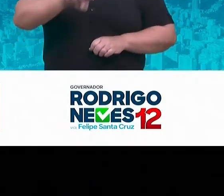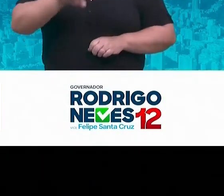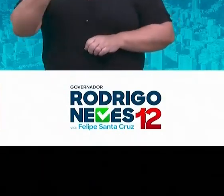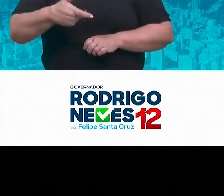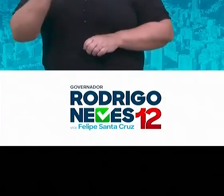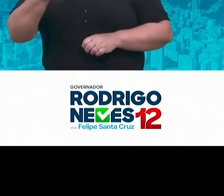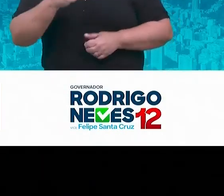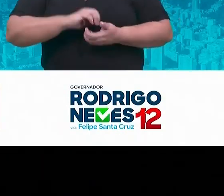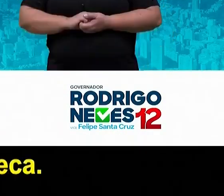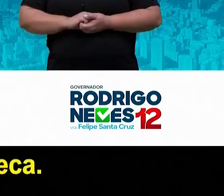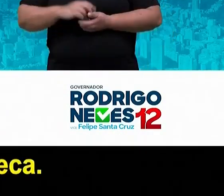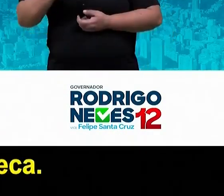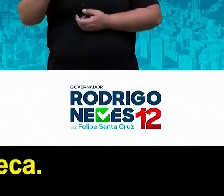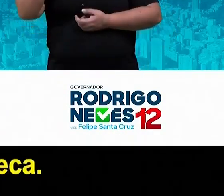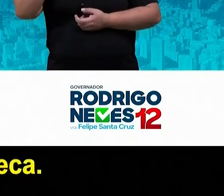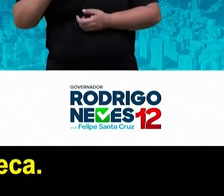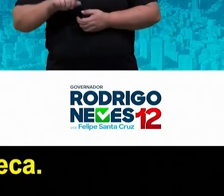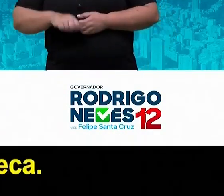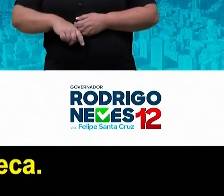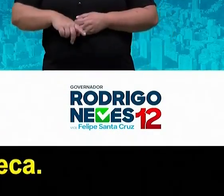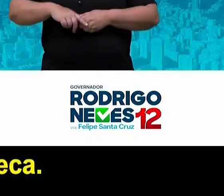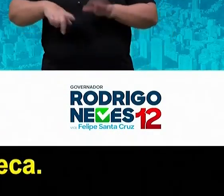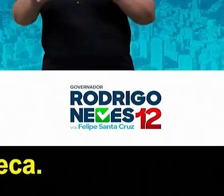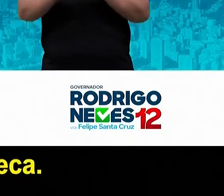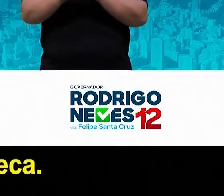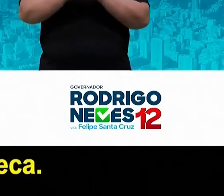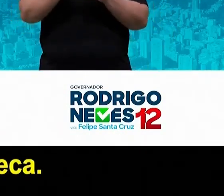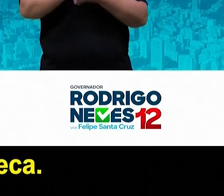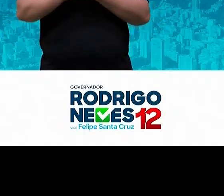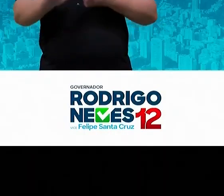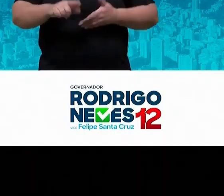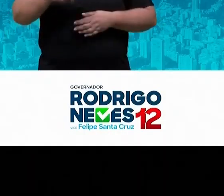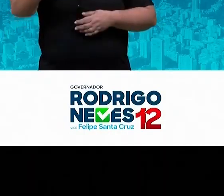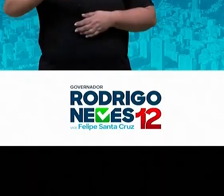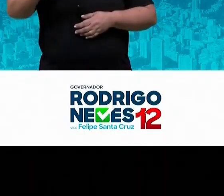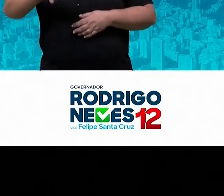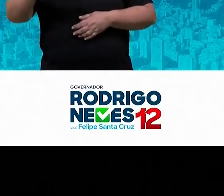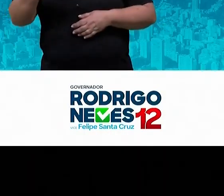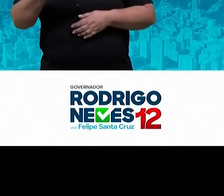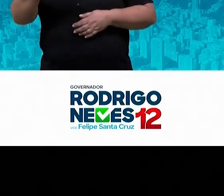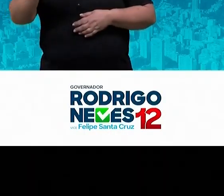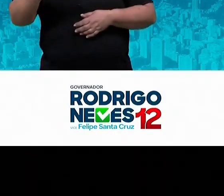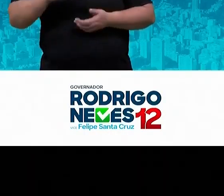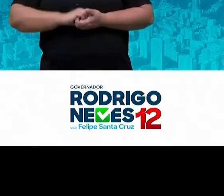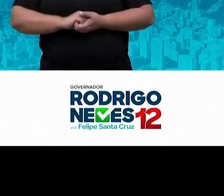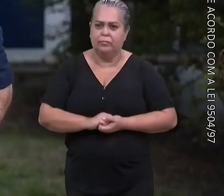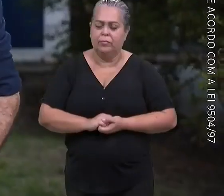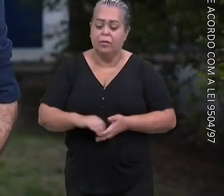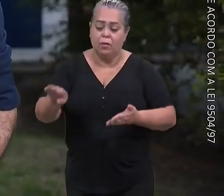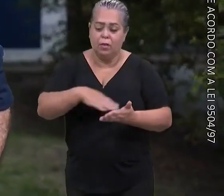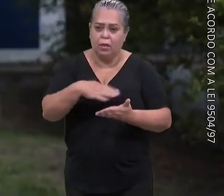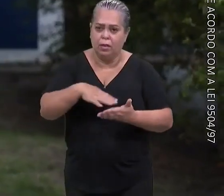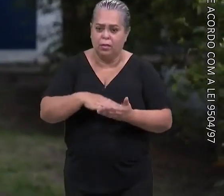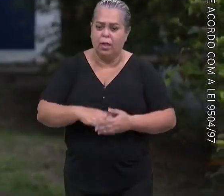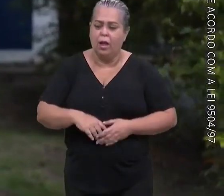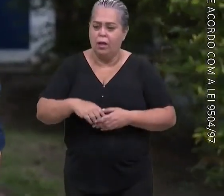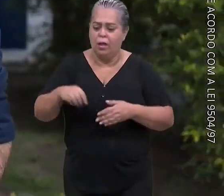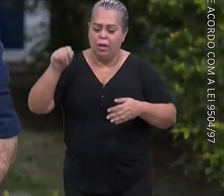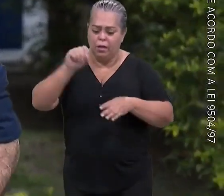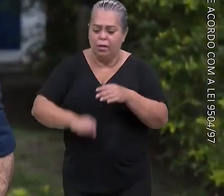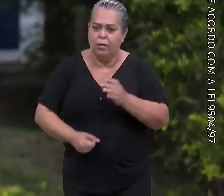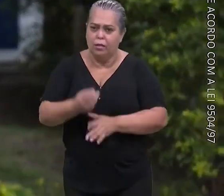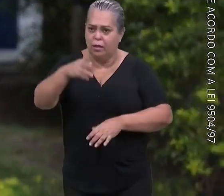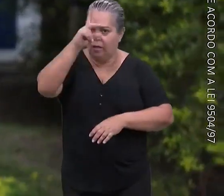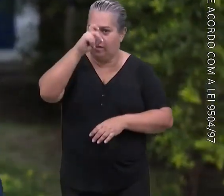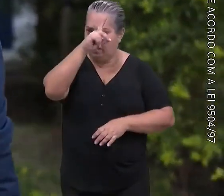Vote Ferreirinha, 5521. Sou Hugo Leal, autor da Lei Seca. Meu número 5510. Como secretário, criei as